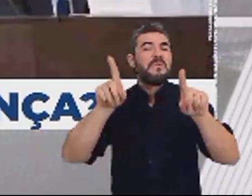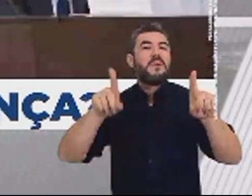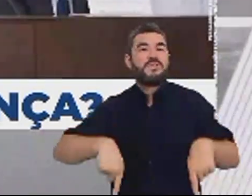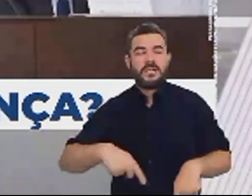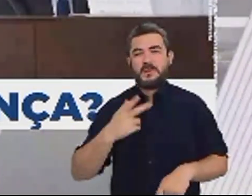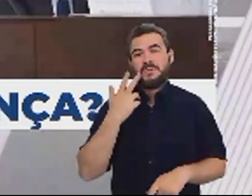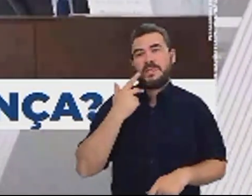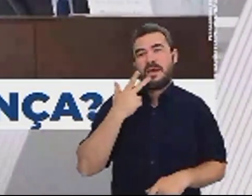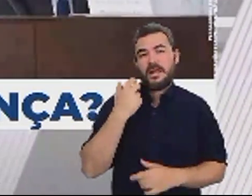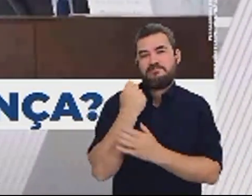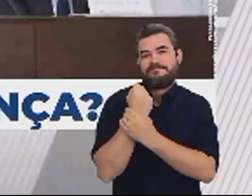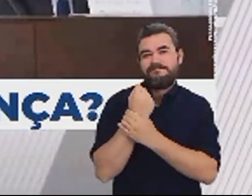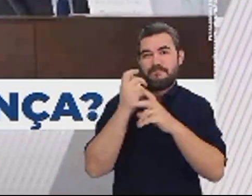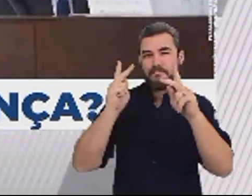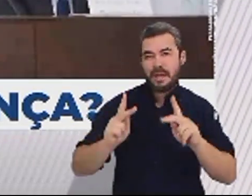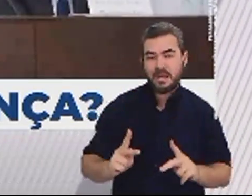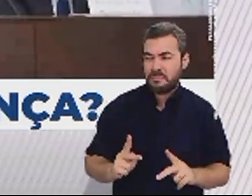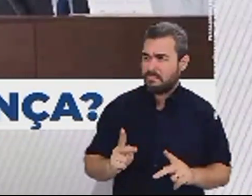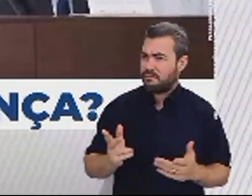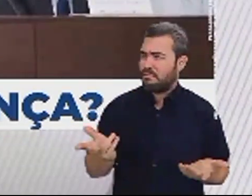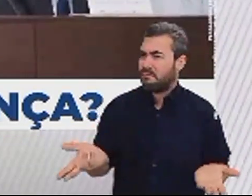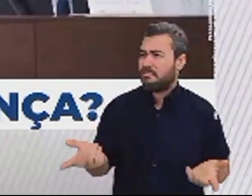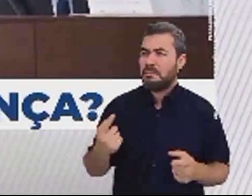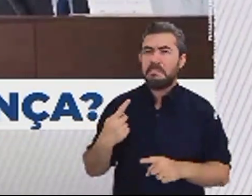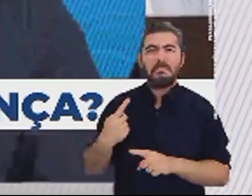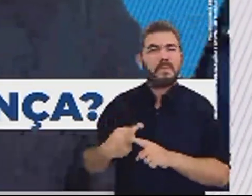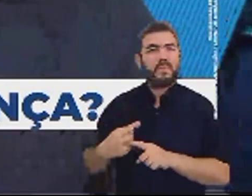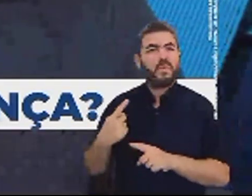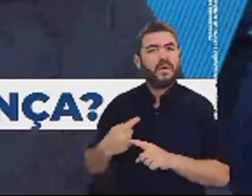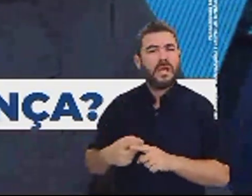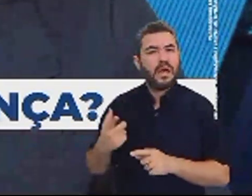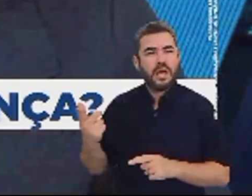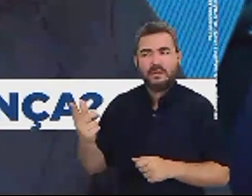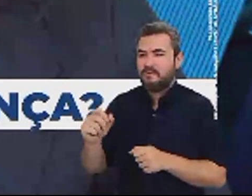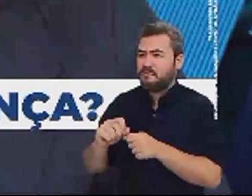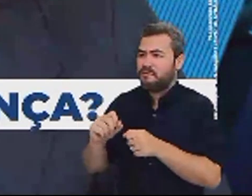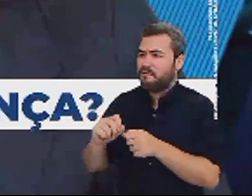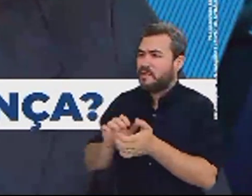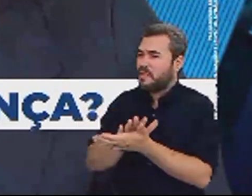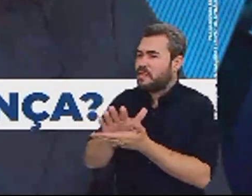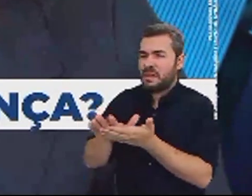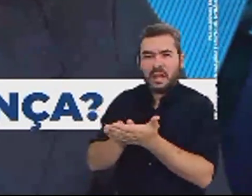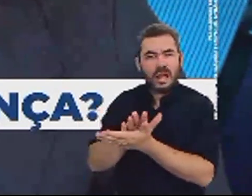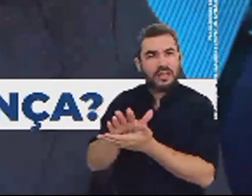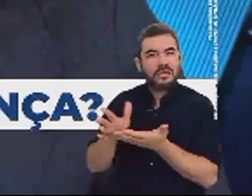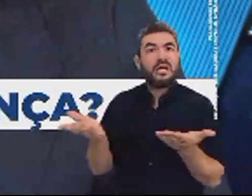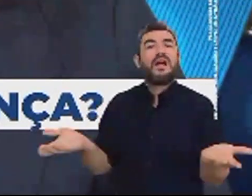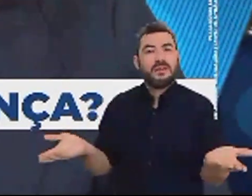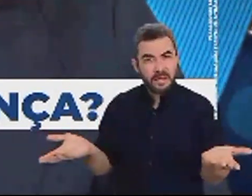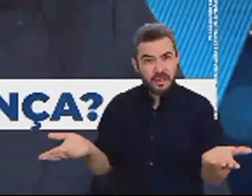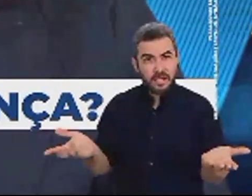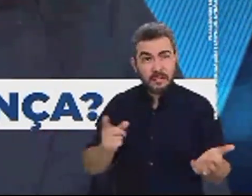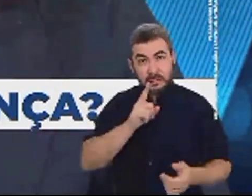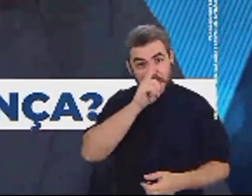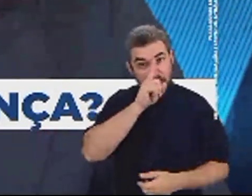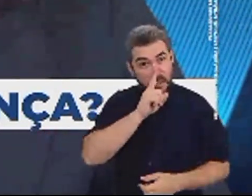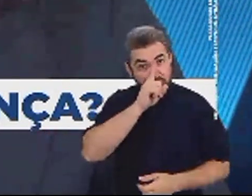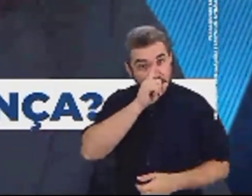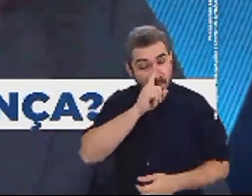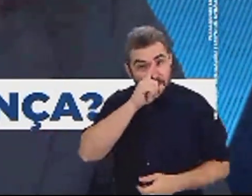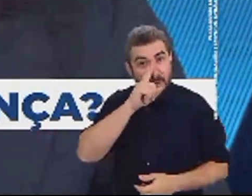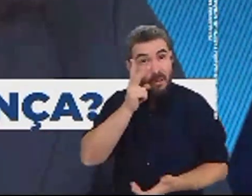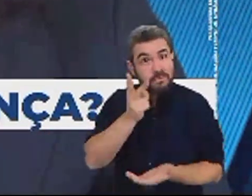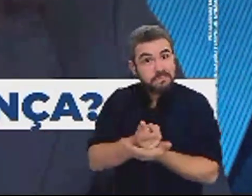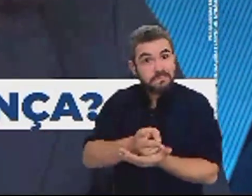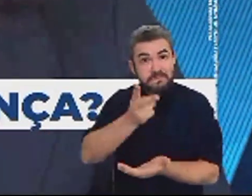Pacífico porque mesmo não fizeram como tanto prometeram não fizeram